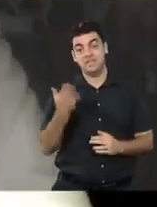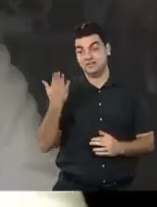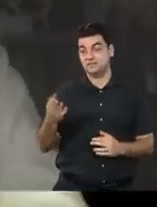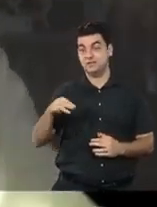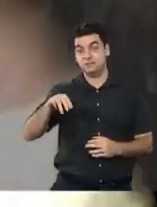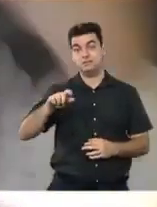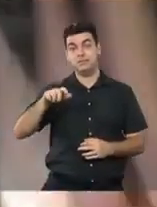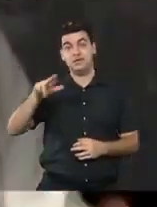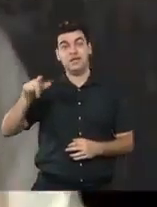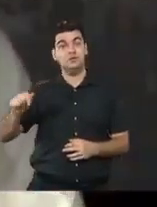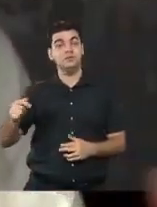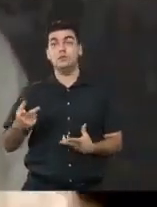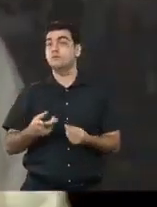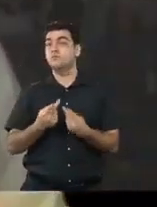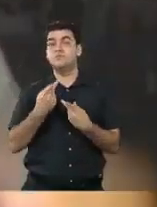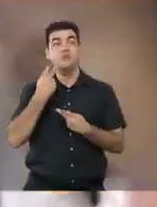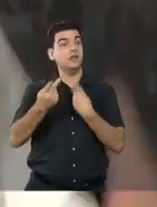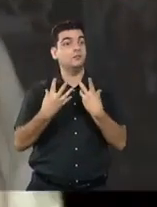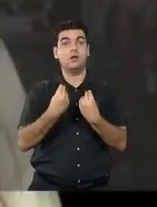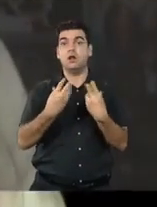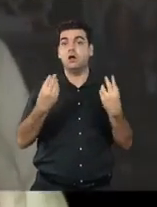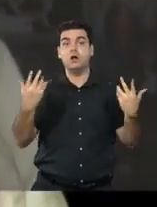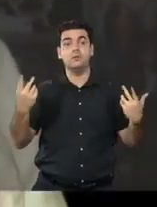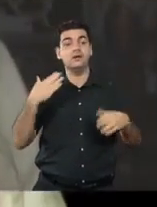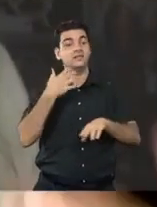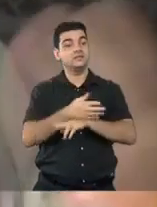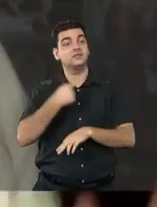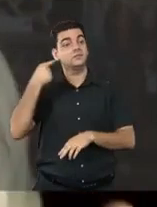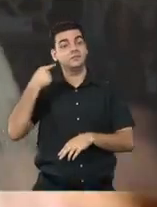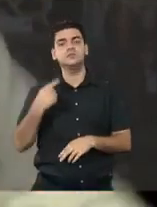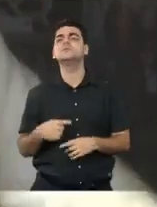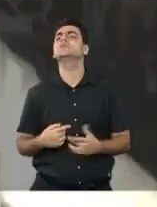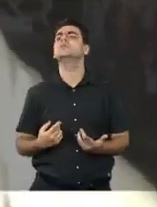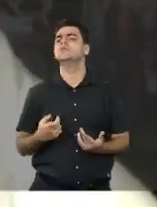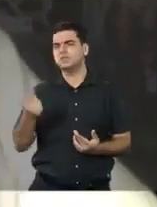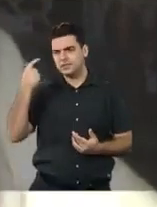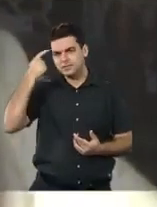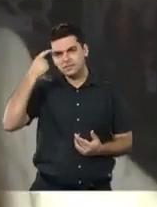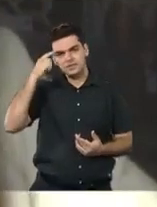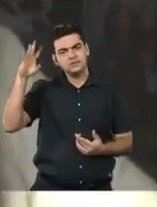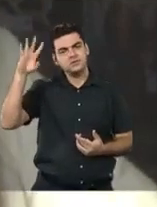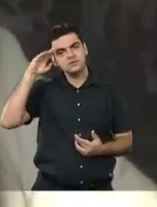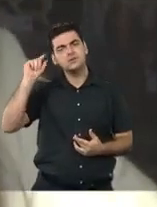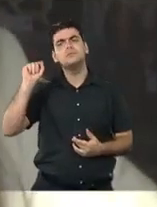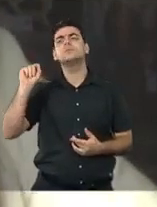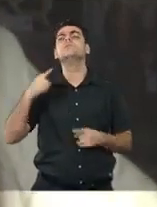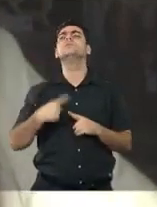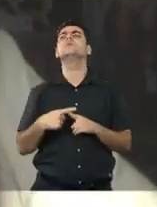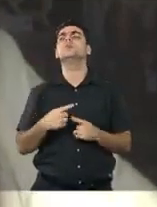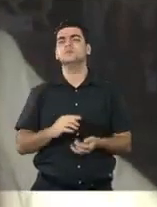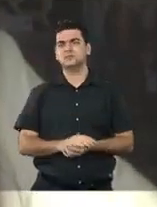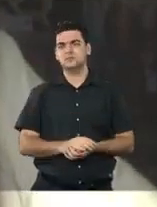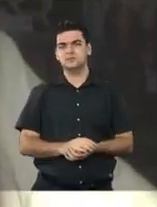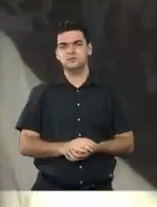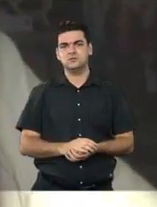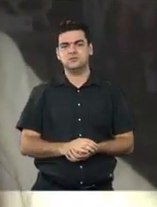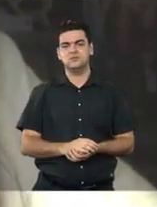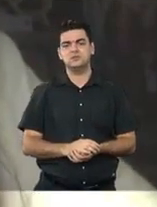nome venha sendo tão falado para que se entre na política, por que você vê esse fenômeno acontecendo agora, Luísa?